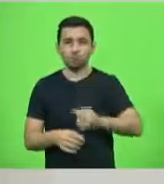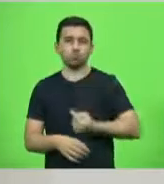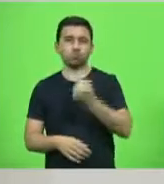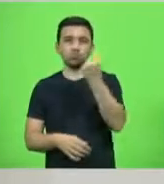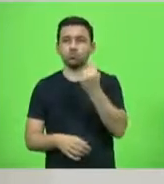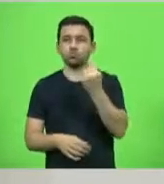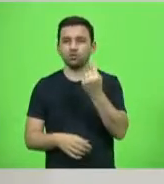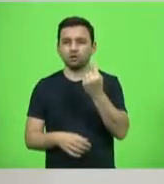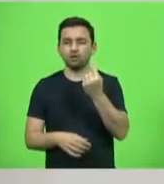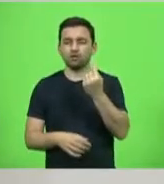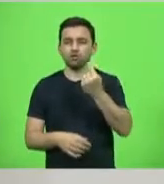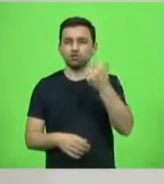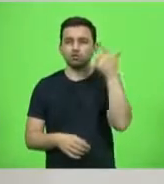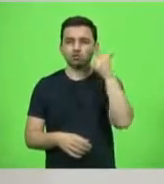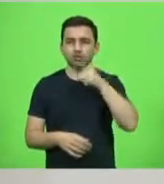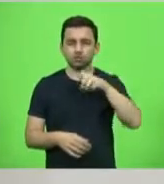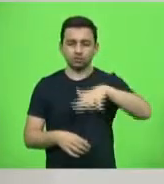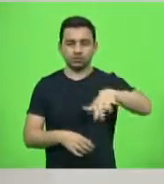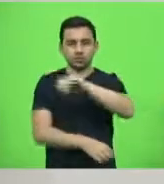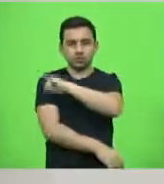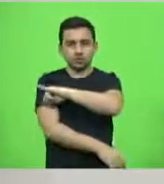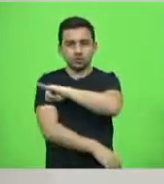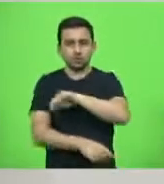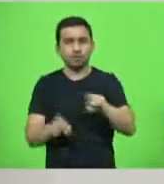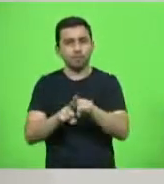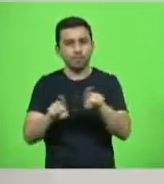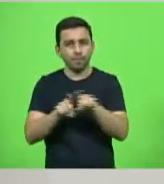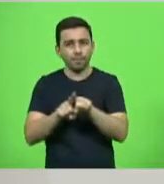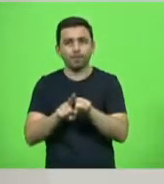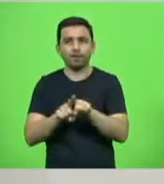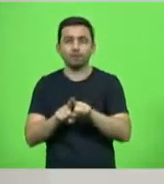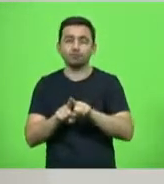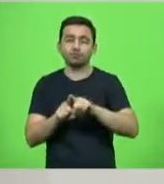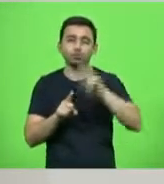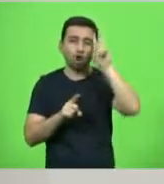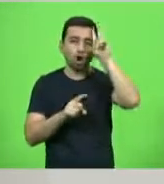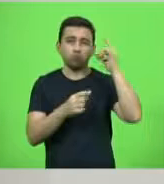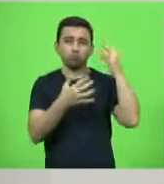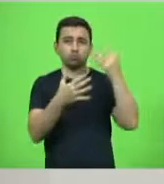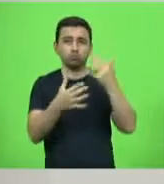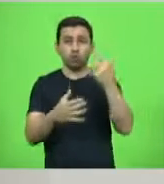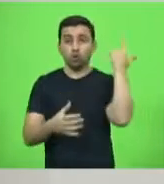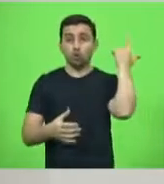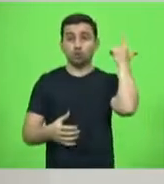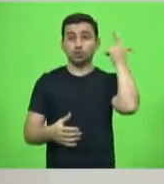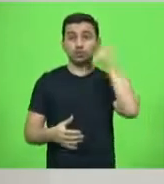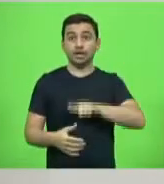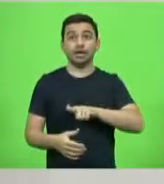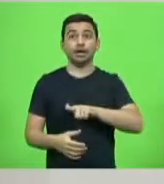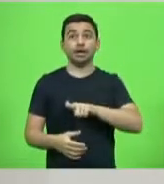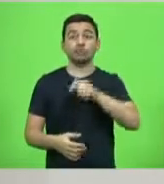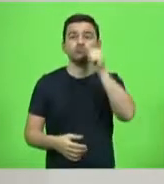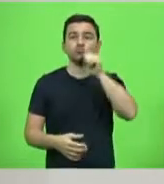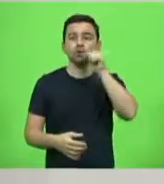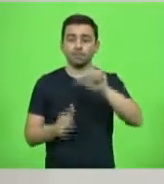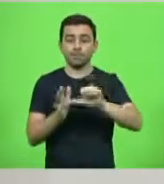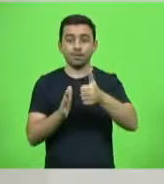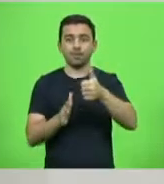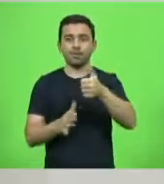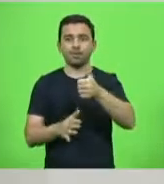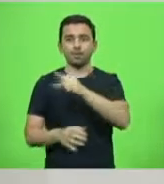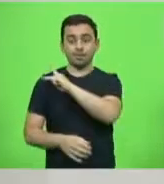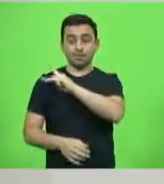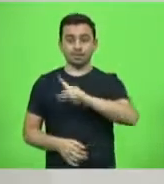Rio de Janeiro, bem como a histórica eleição da nossa presidenta Dilma como a primeira mulher a ser